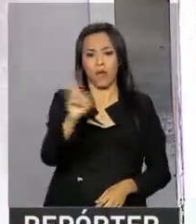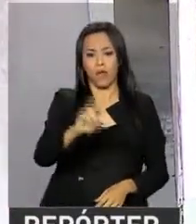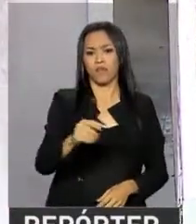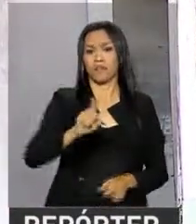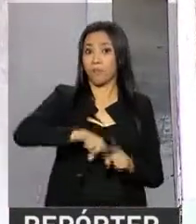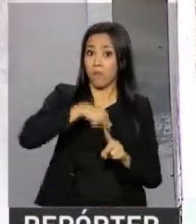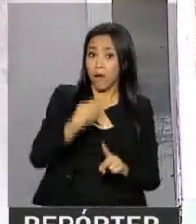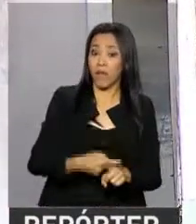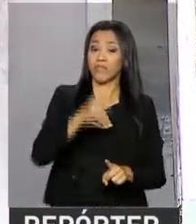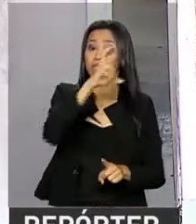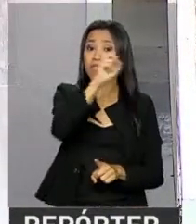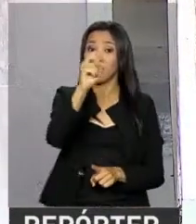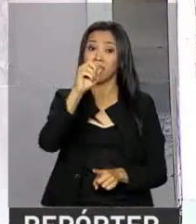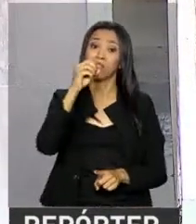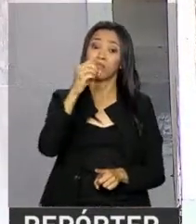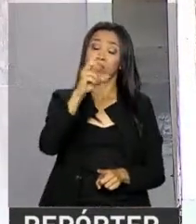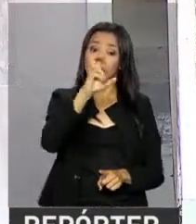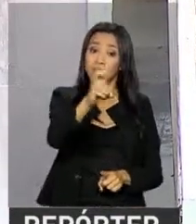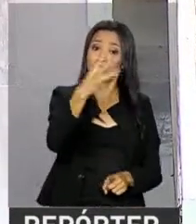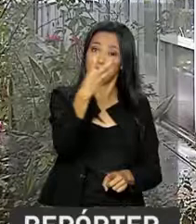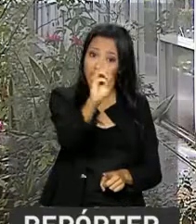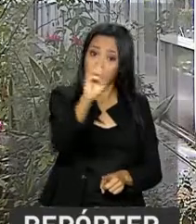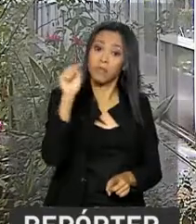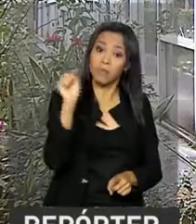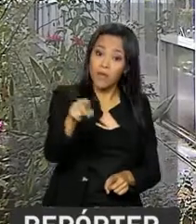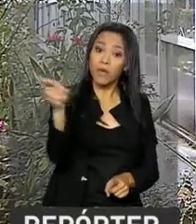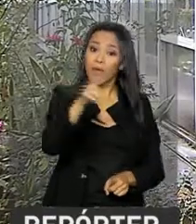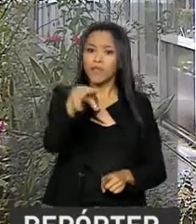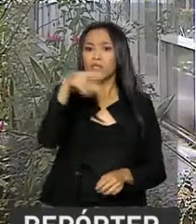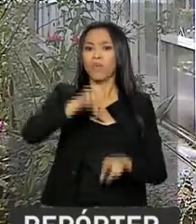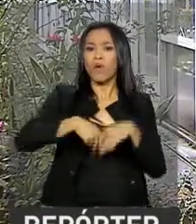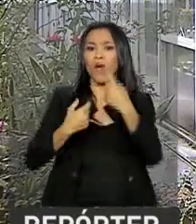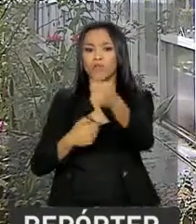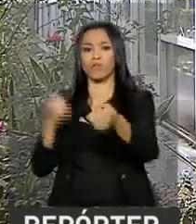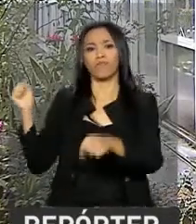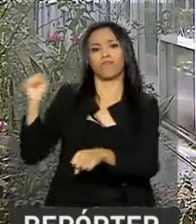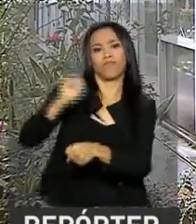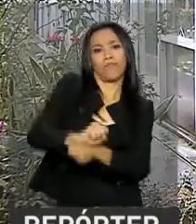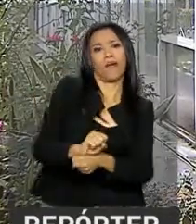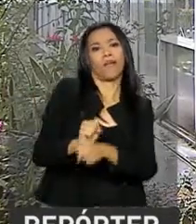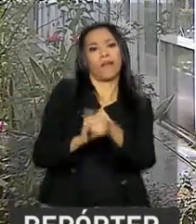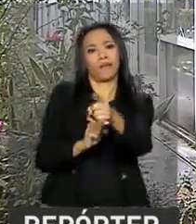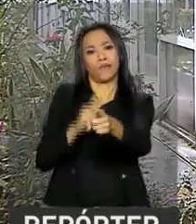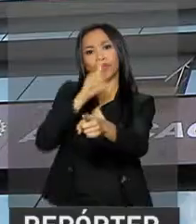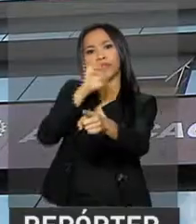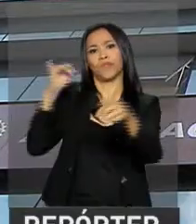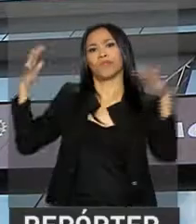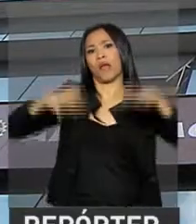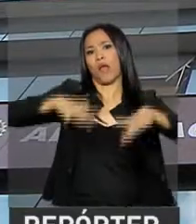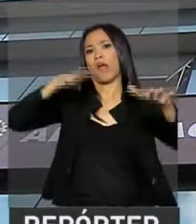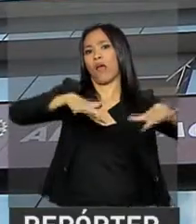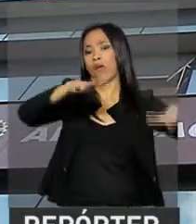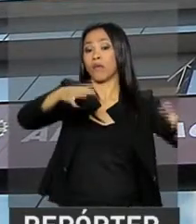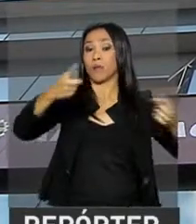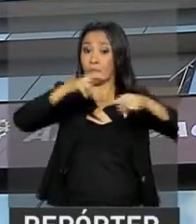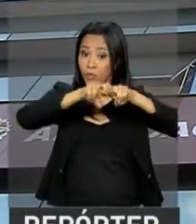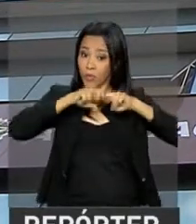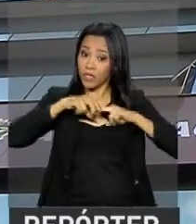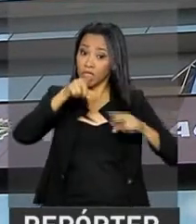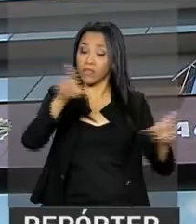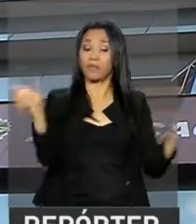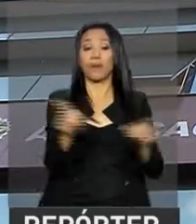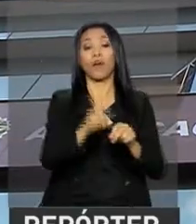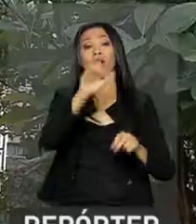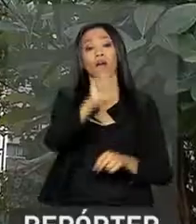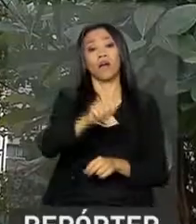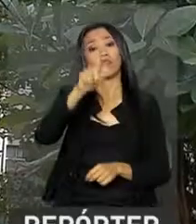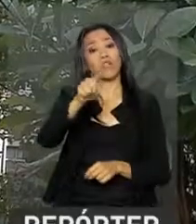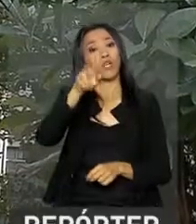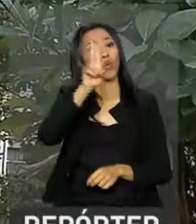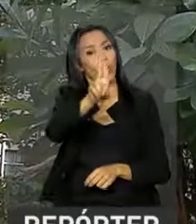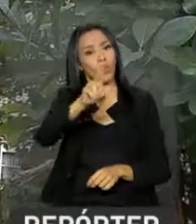milhão.